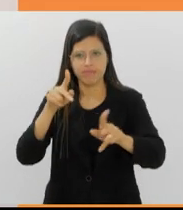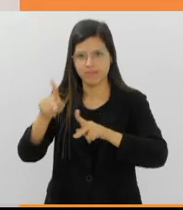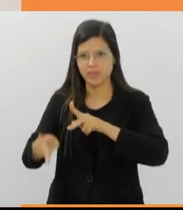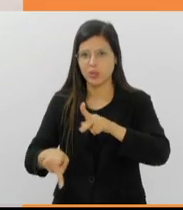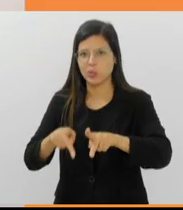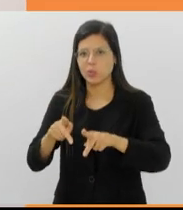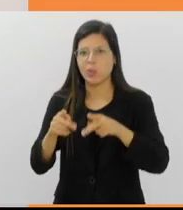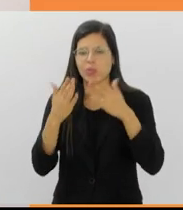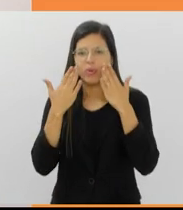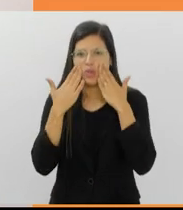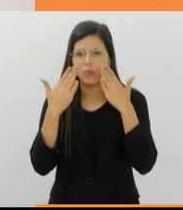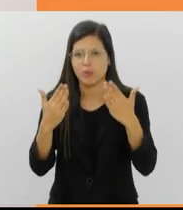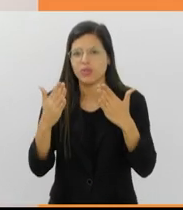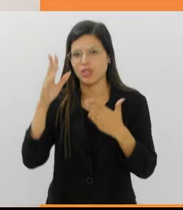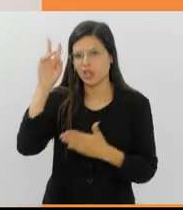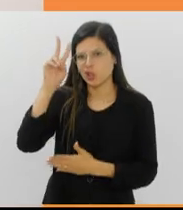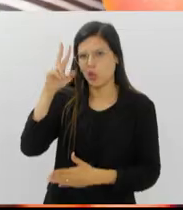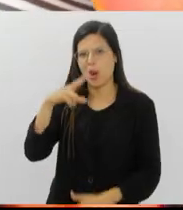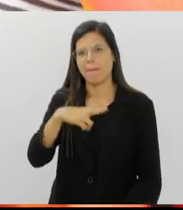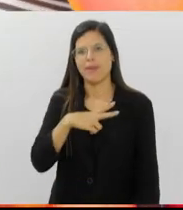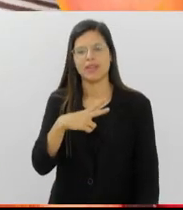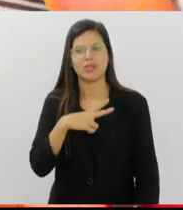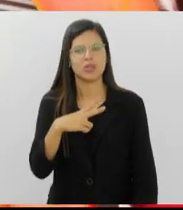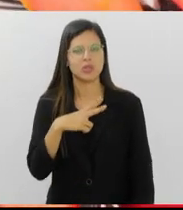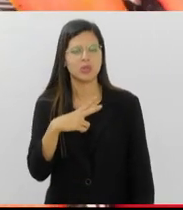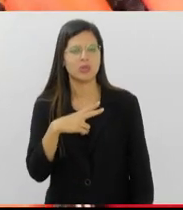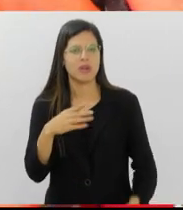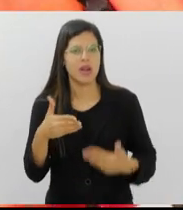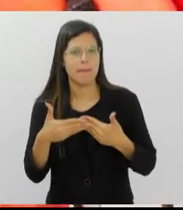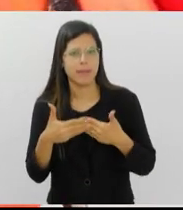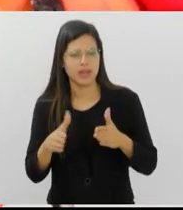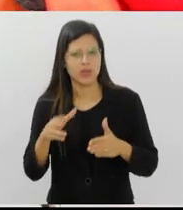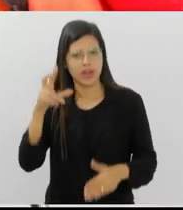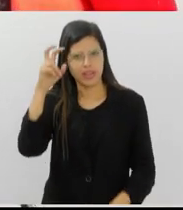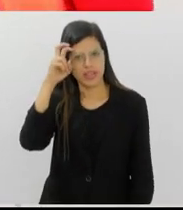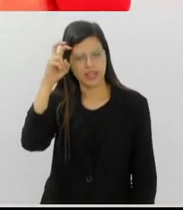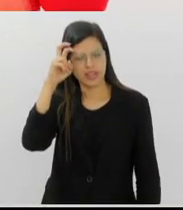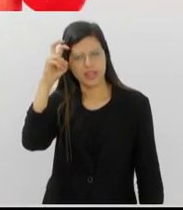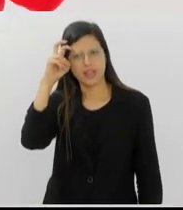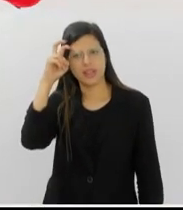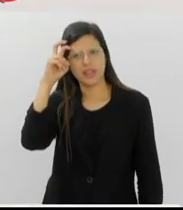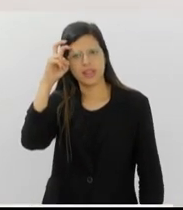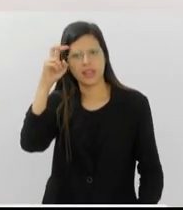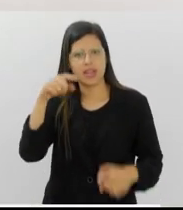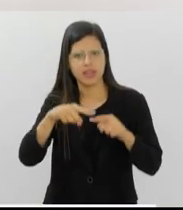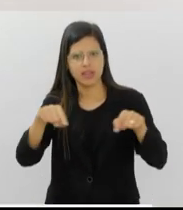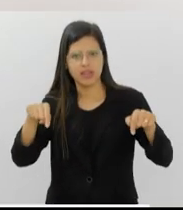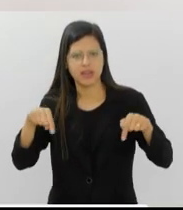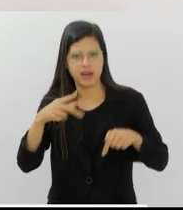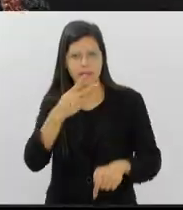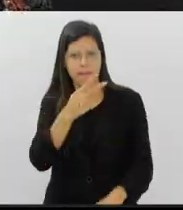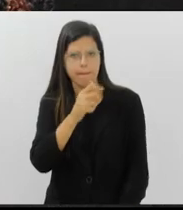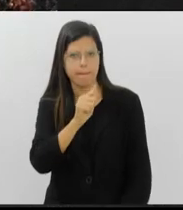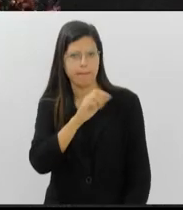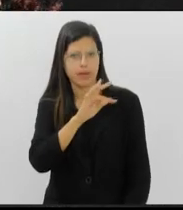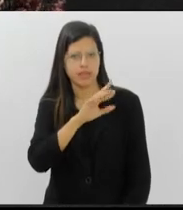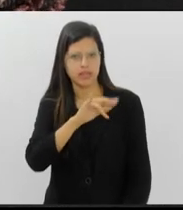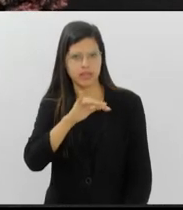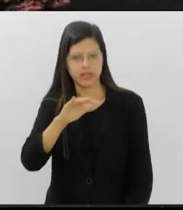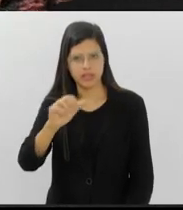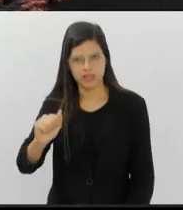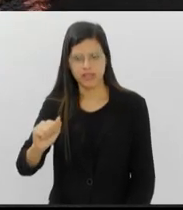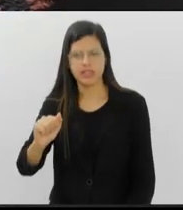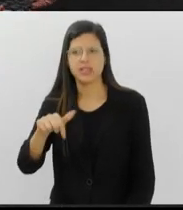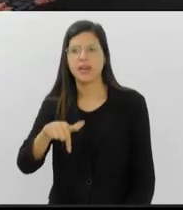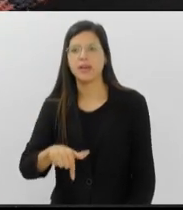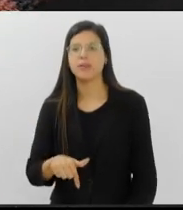exposição Histórias Particulares, com abertura nesta quinta-feira na Galeria Patrícia Costa. Os objetos